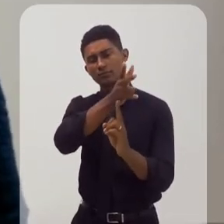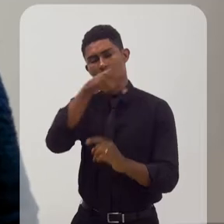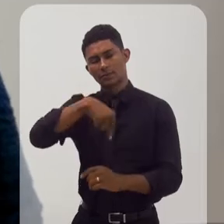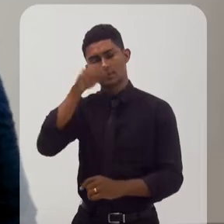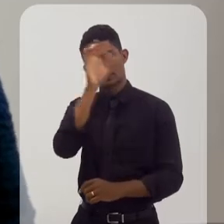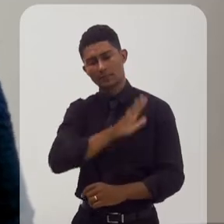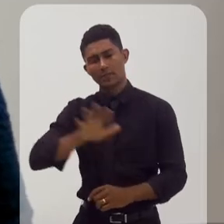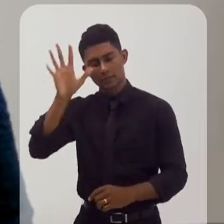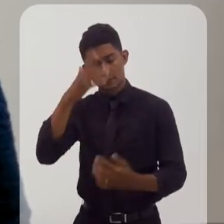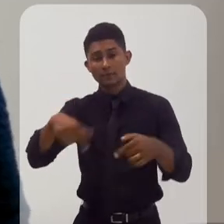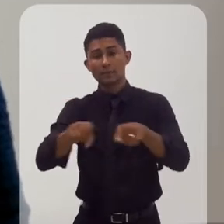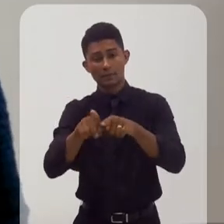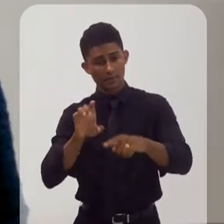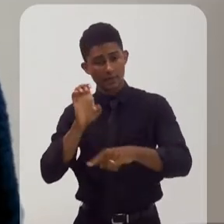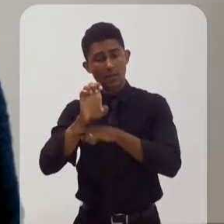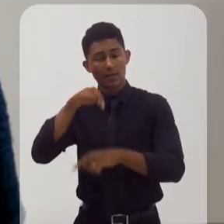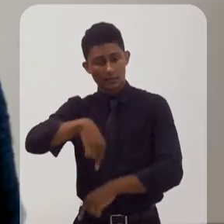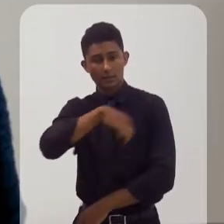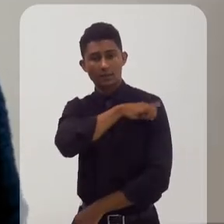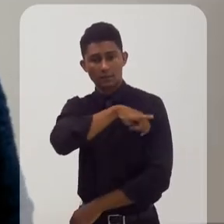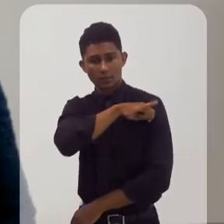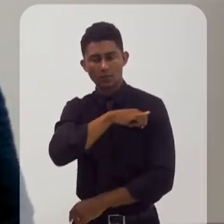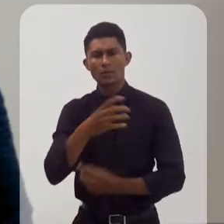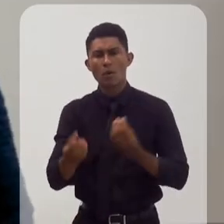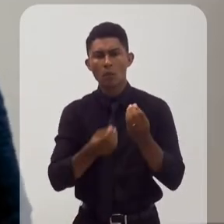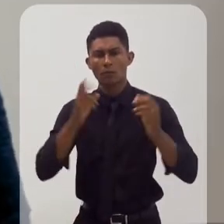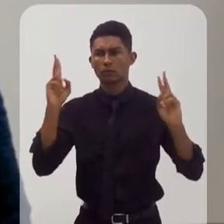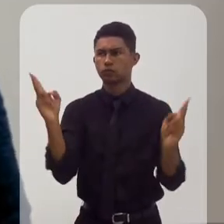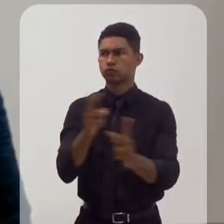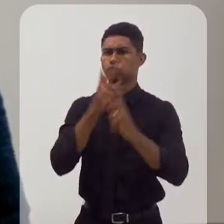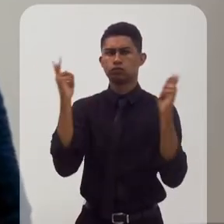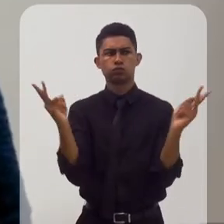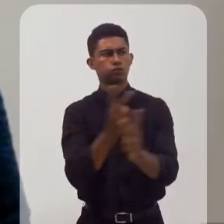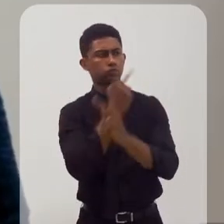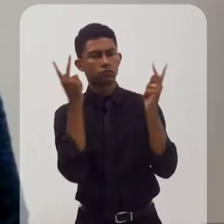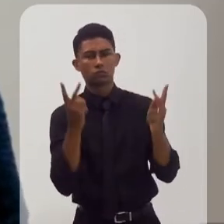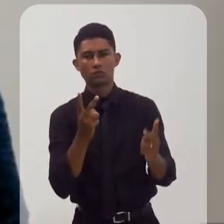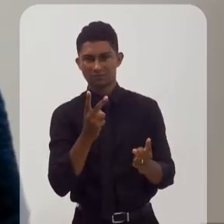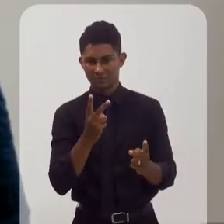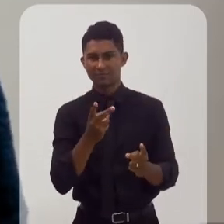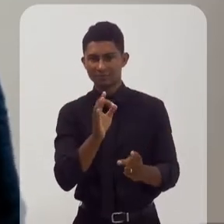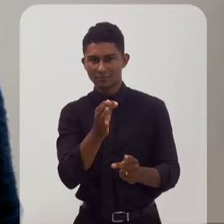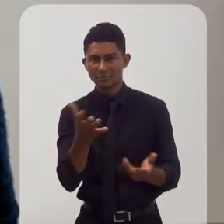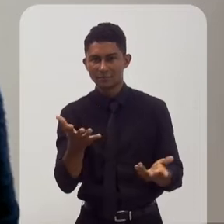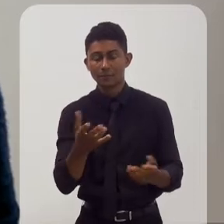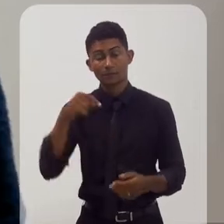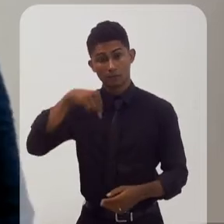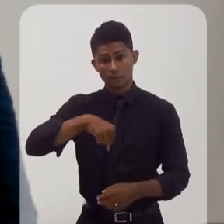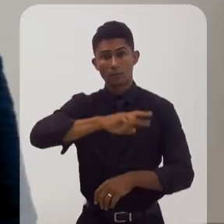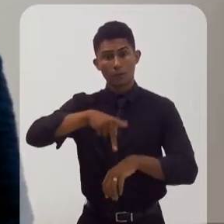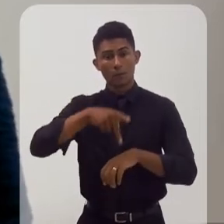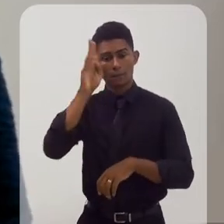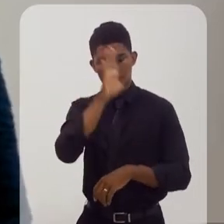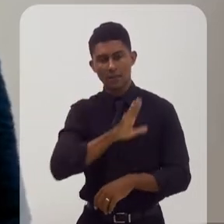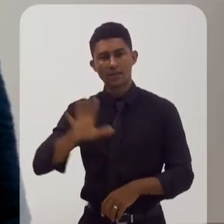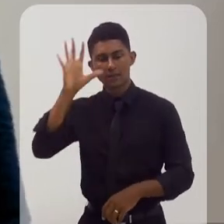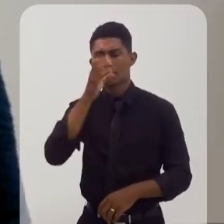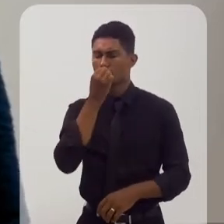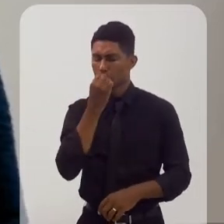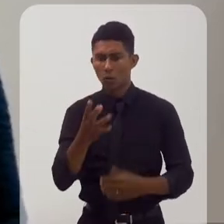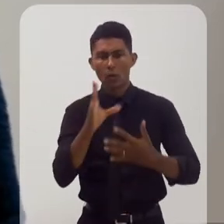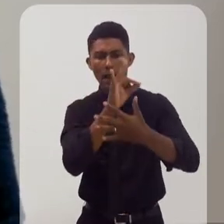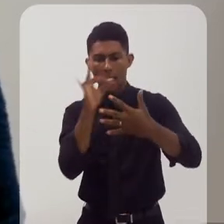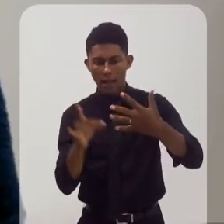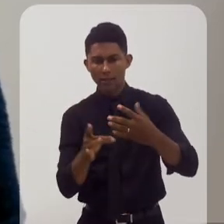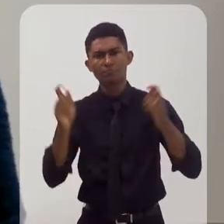e no estado do Rio, uma fonte limpa obtida pela força do vento em alto mar. O país possui importantes características